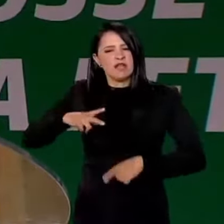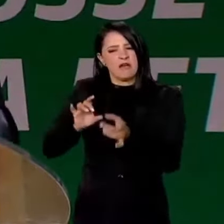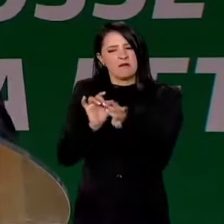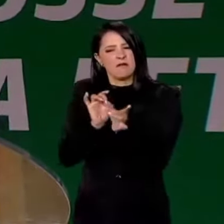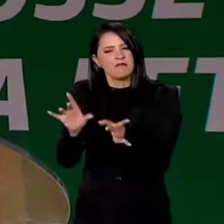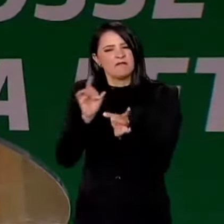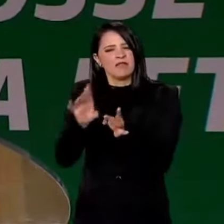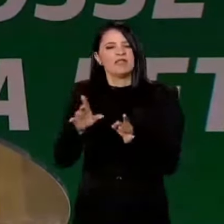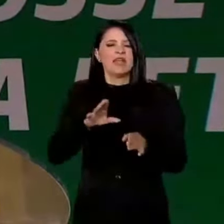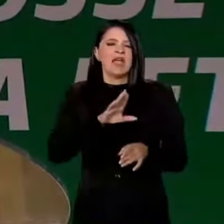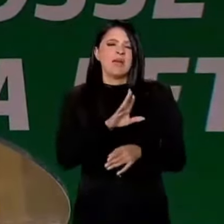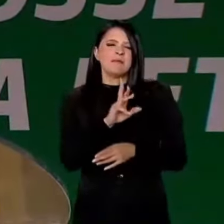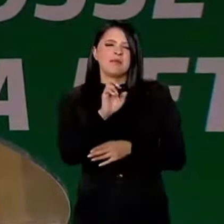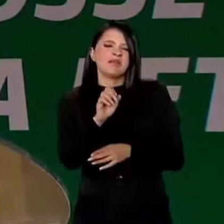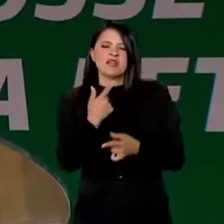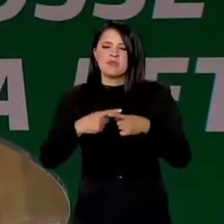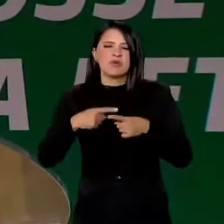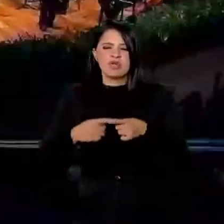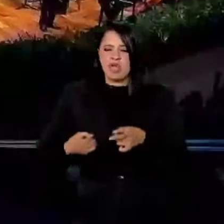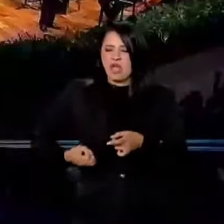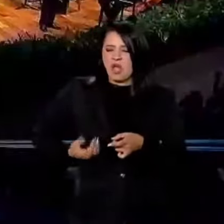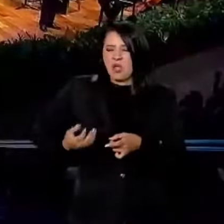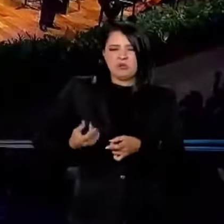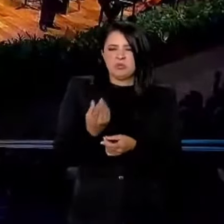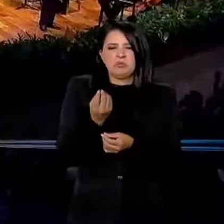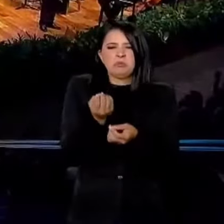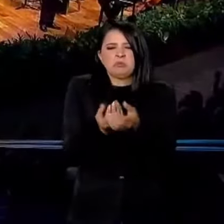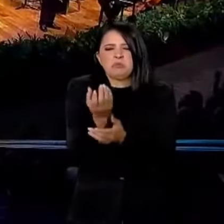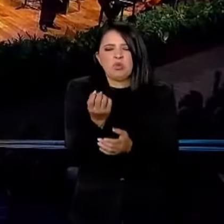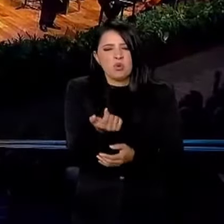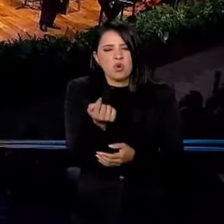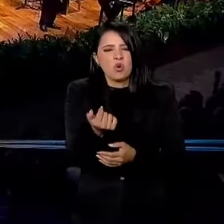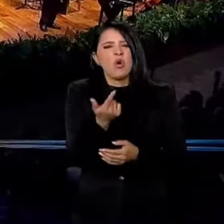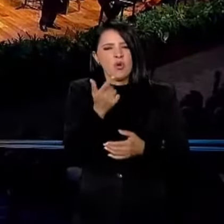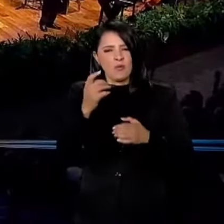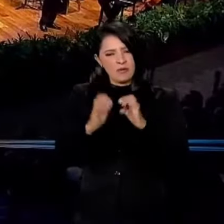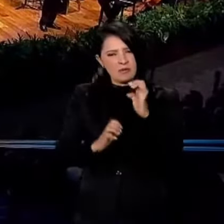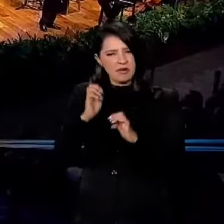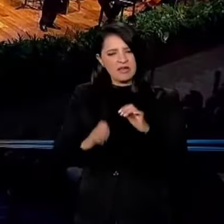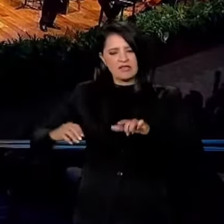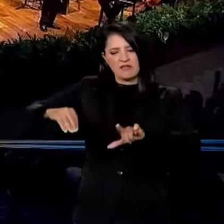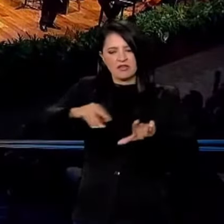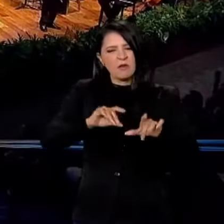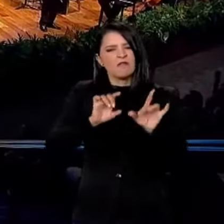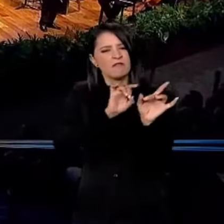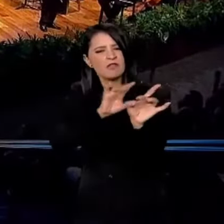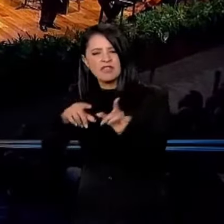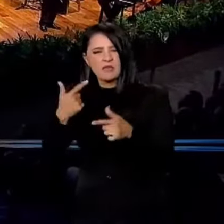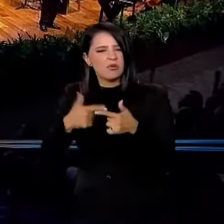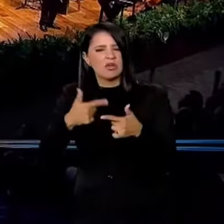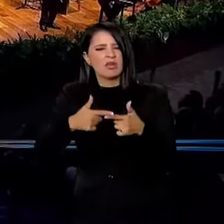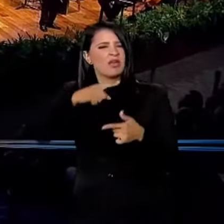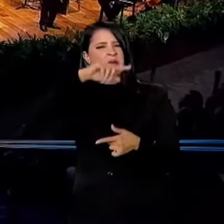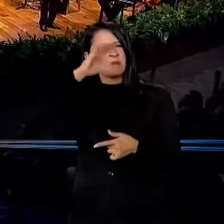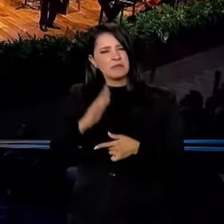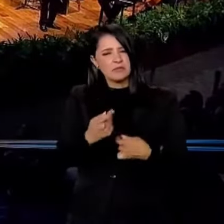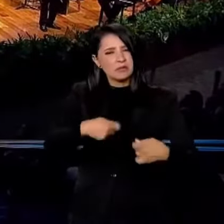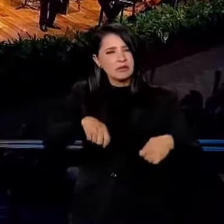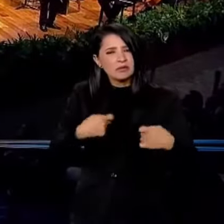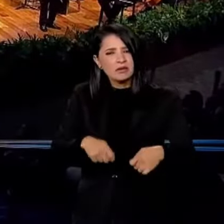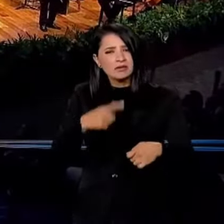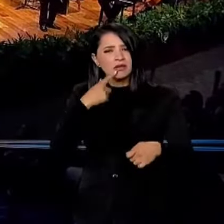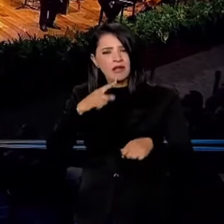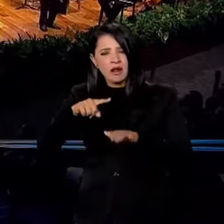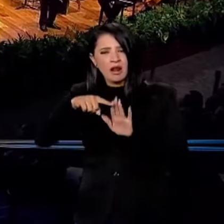vender uma parte da BR, porque não dá lucro. Vamos vender a empresa de fertilizante, porque o Brasil não precisa de fertilizante. Ou seja, foi se criando uma série de